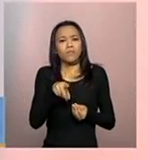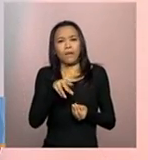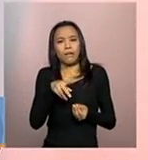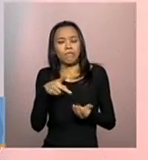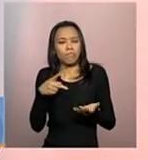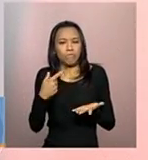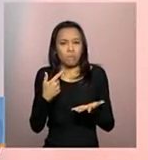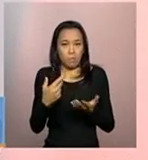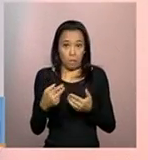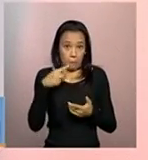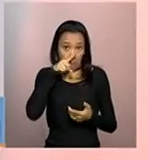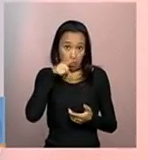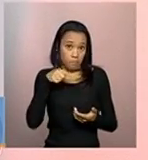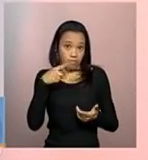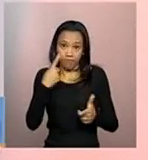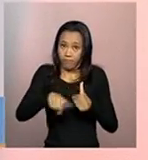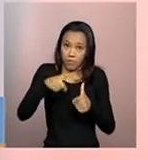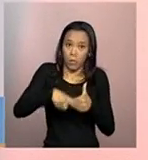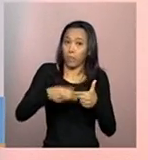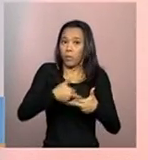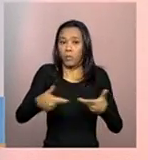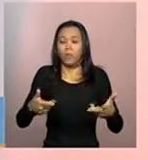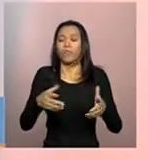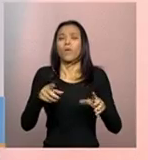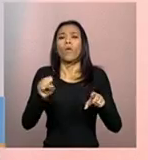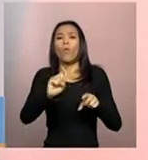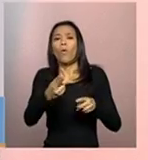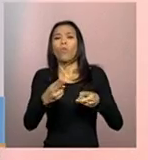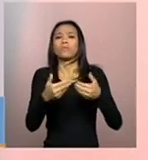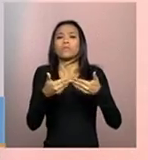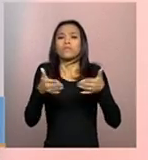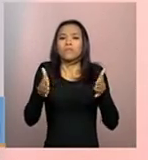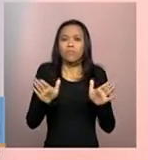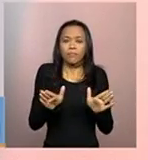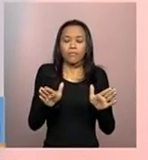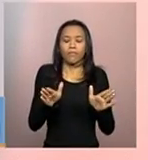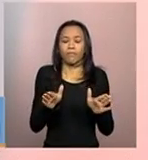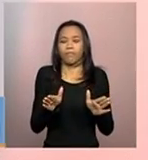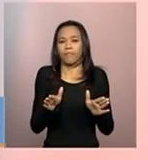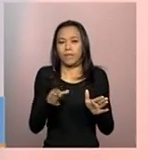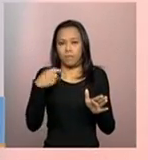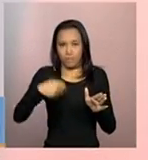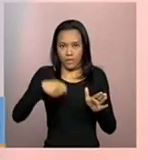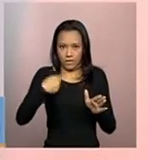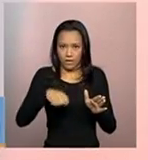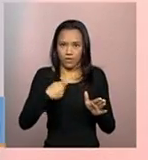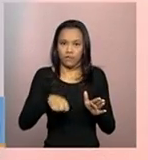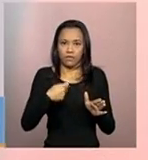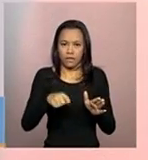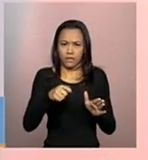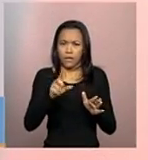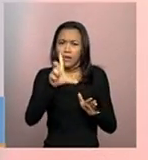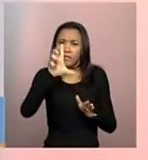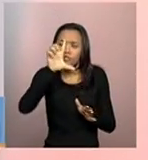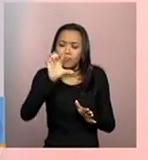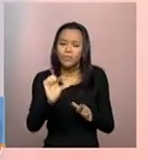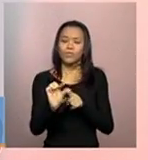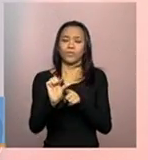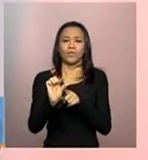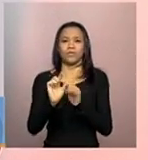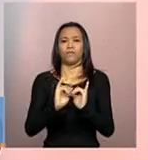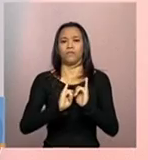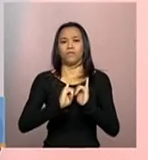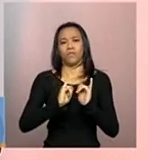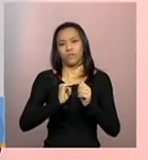Há sessões que têm preenchimento aberto, reparar que tem que inserir poucos caracteres. Então, essas são